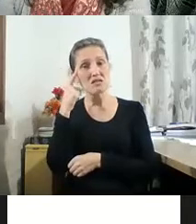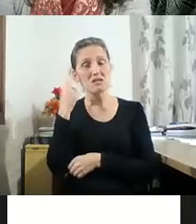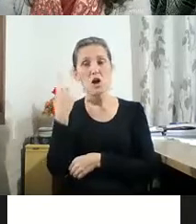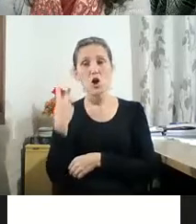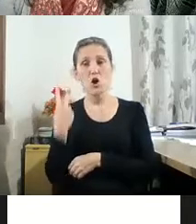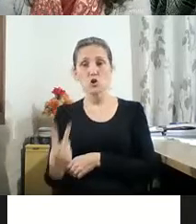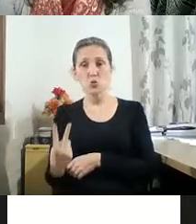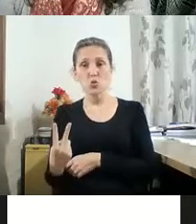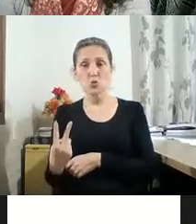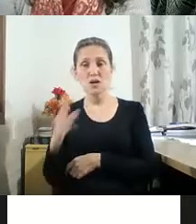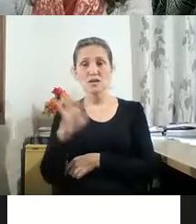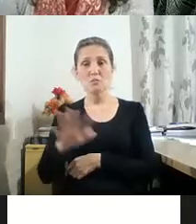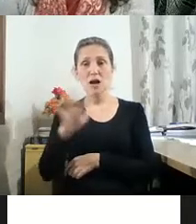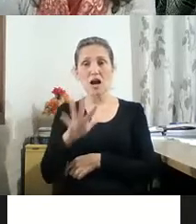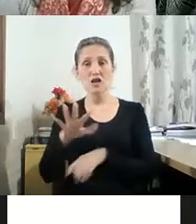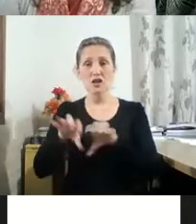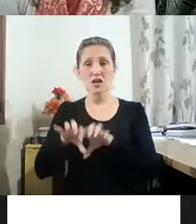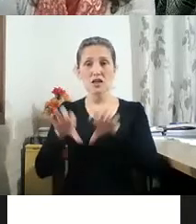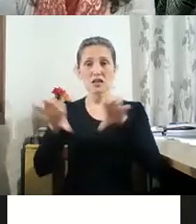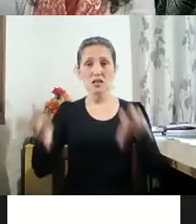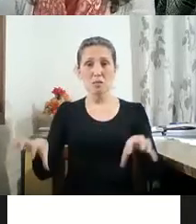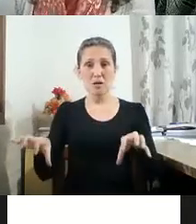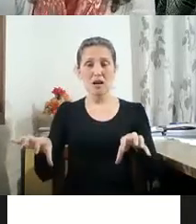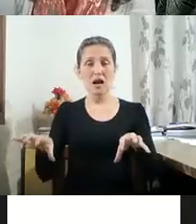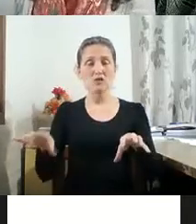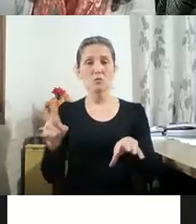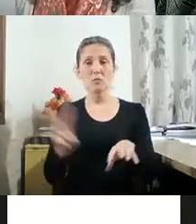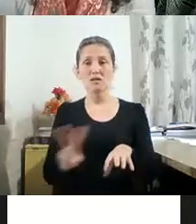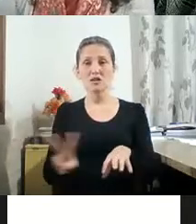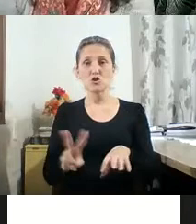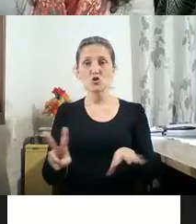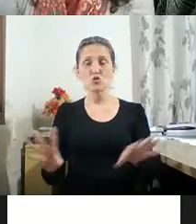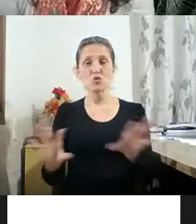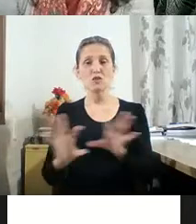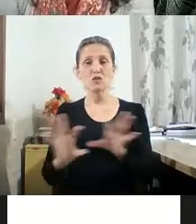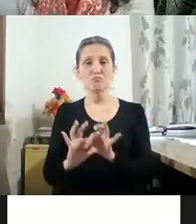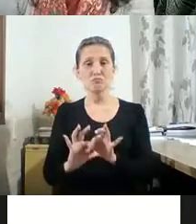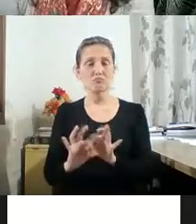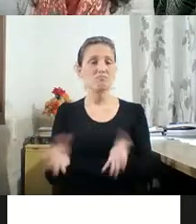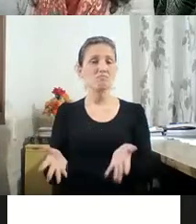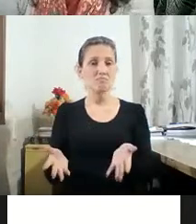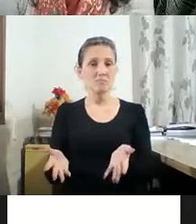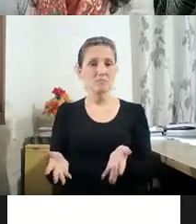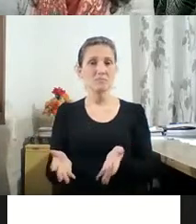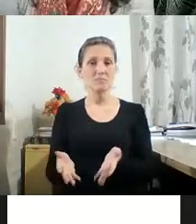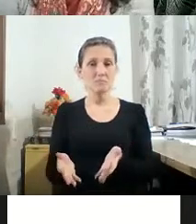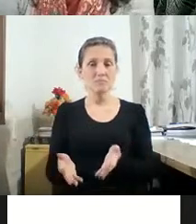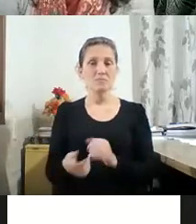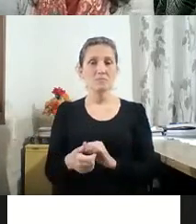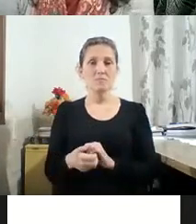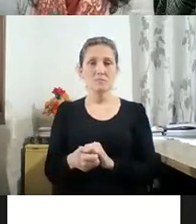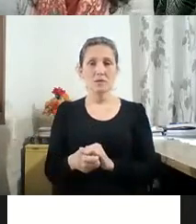aparentemente são feitas em lugares distintos e momentos distintos, se compõem.